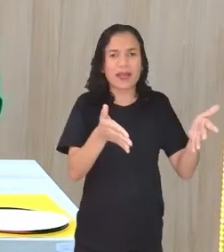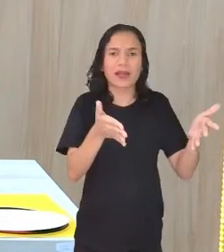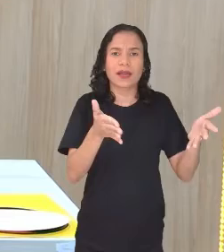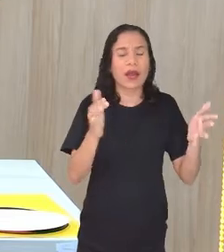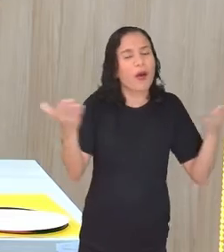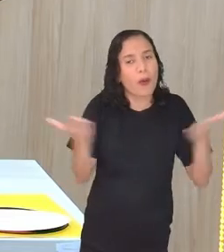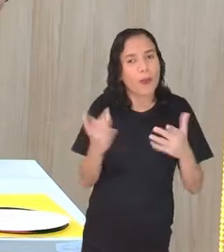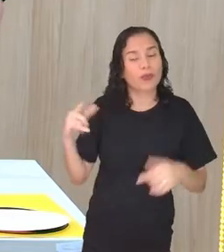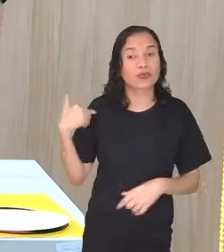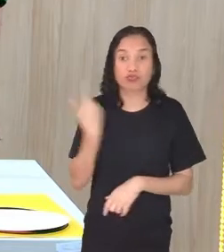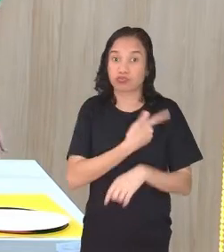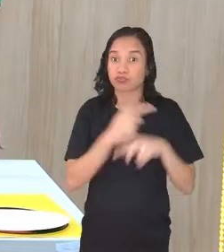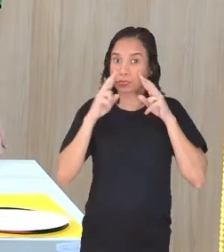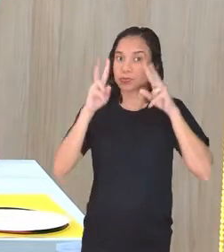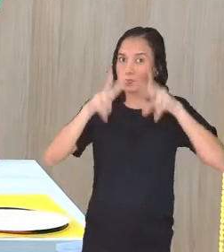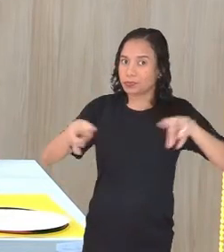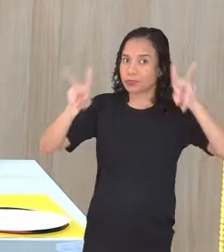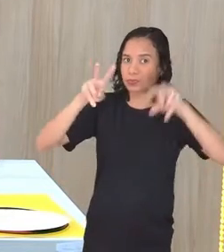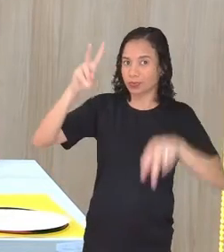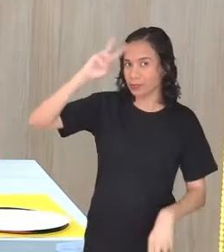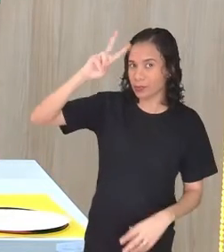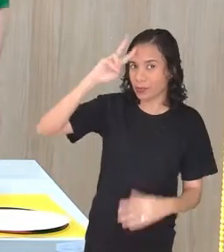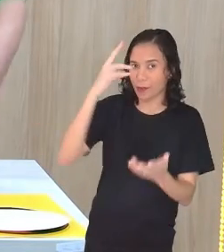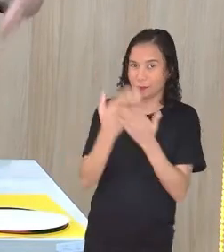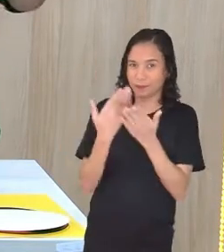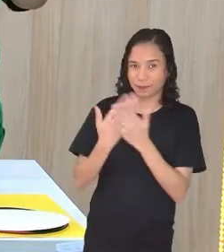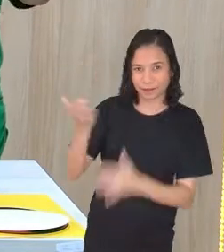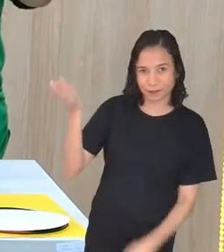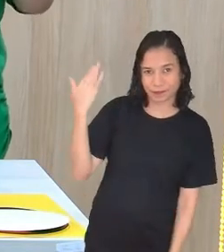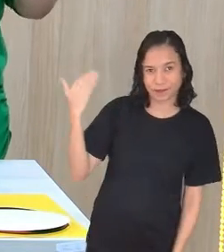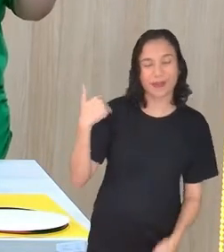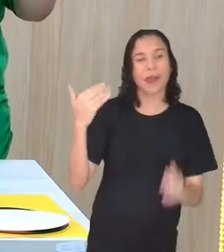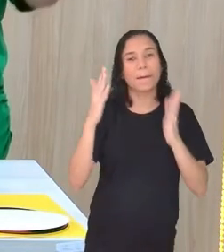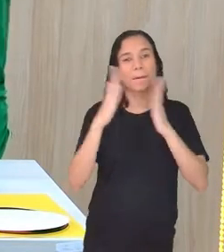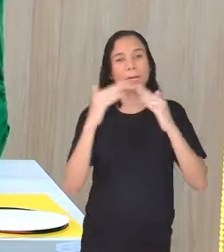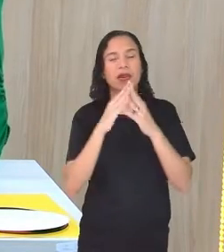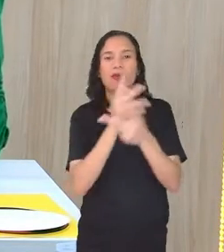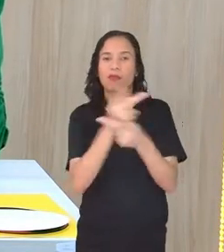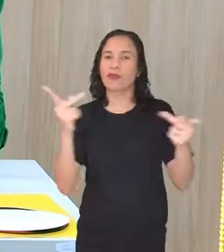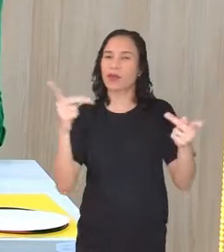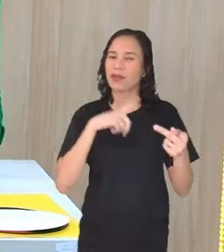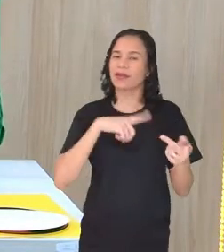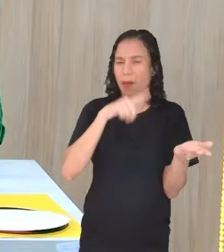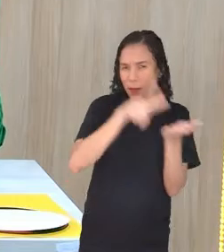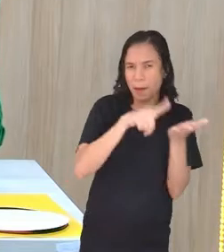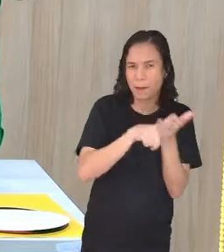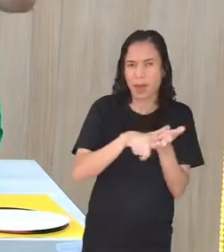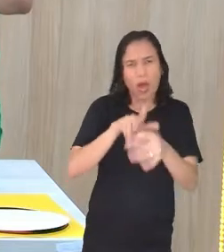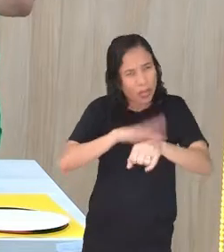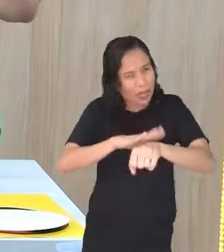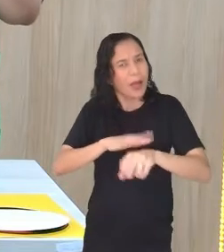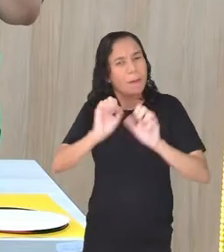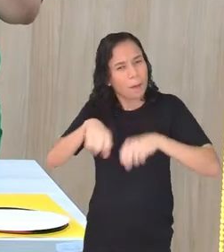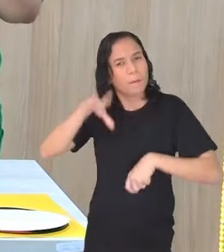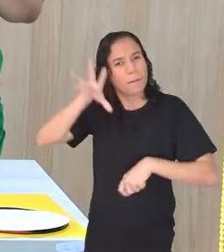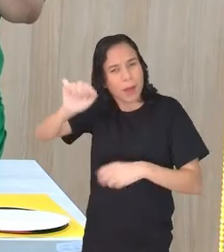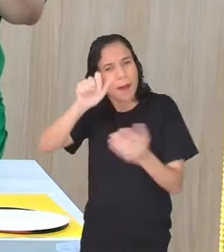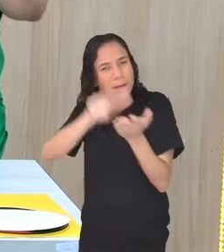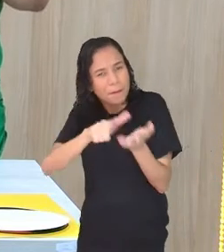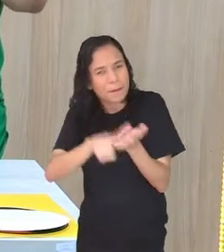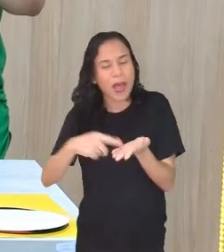hoje a gente vai manipular. Lembra que eu pedi na aula passada que vocês tivessem uma folha? Mas dá tempo, pega aí uma folha, uma